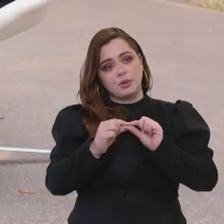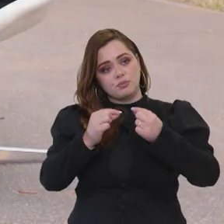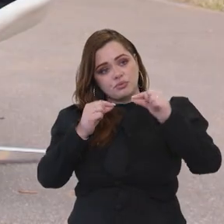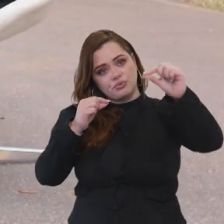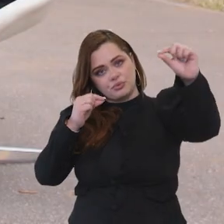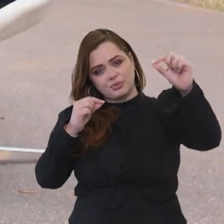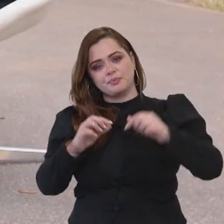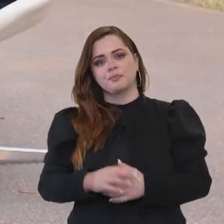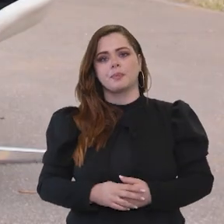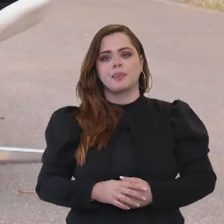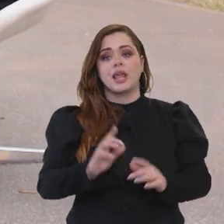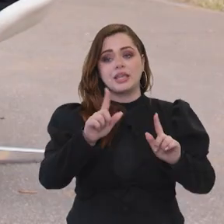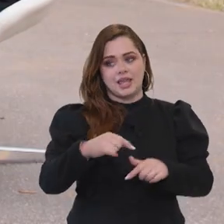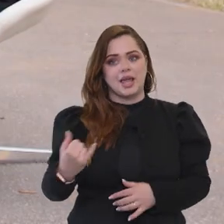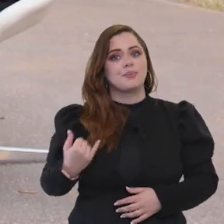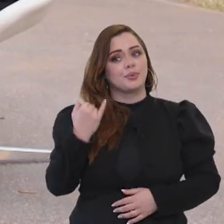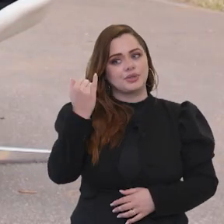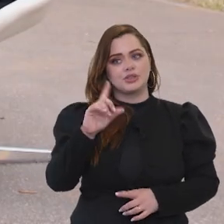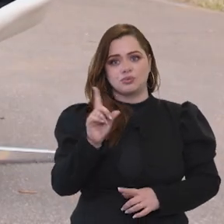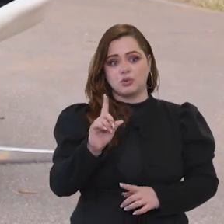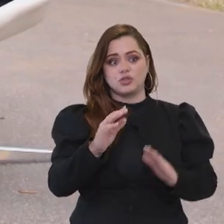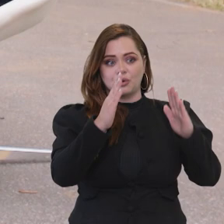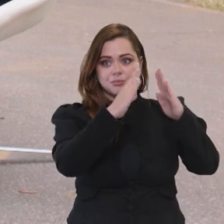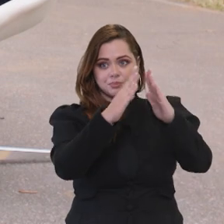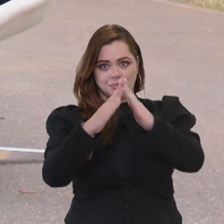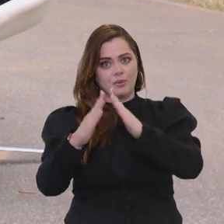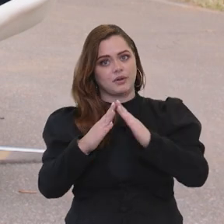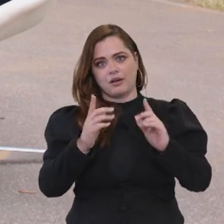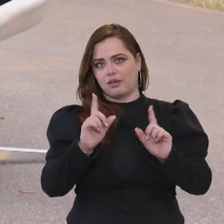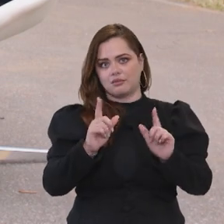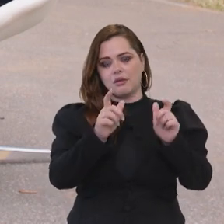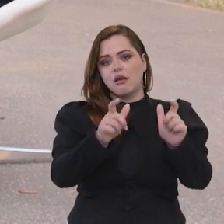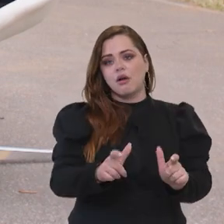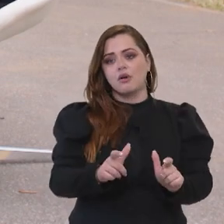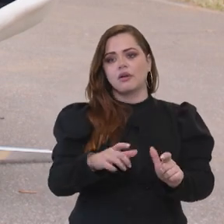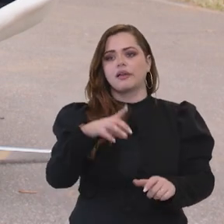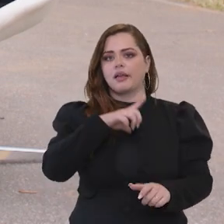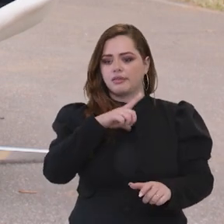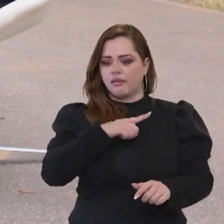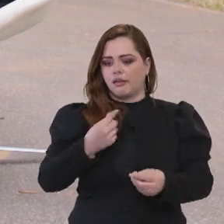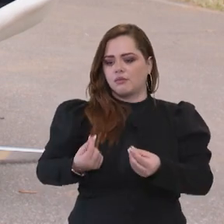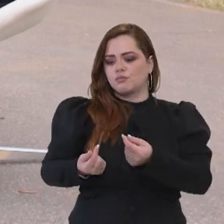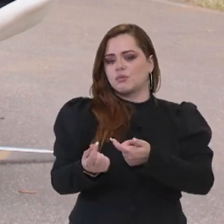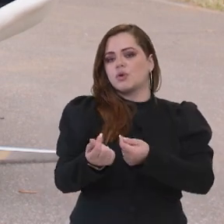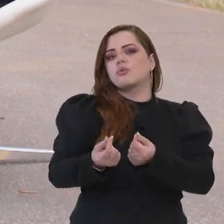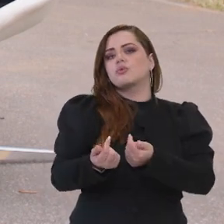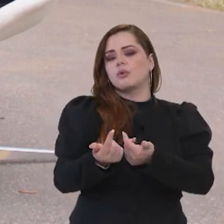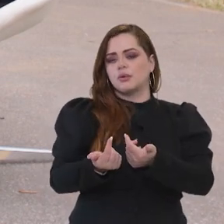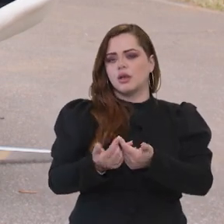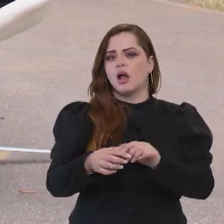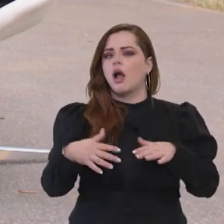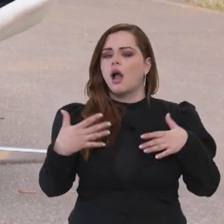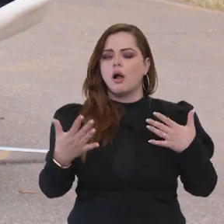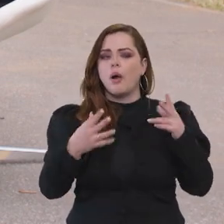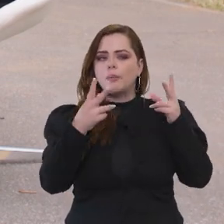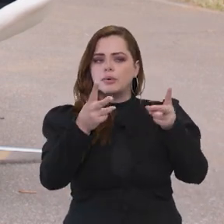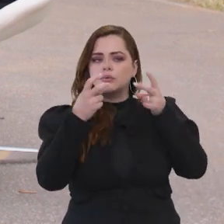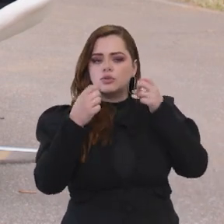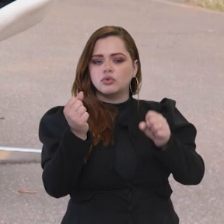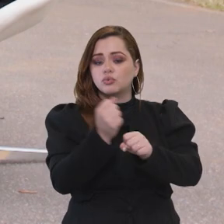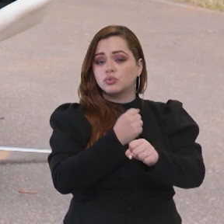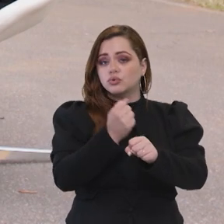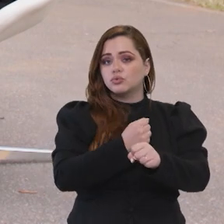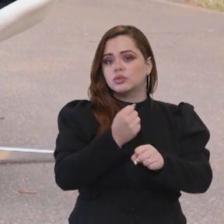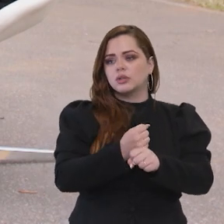ela. O senhor falou de uma questão importantíssima que não é só a moradia, né? É girar a economia. Qual a expectativa para